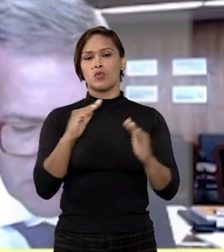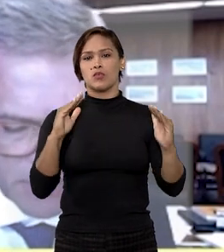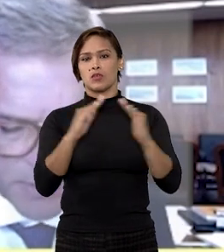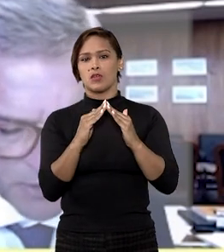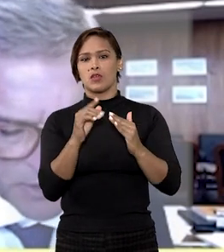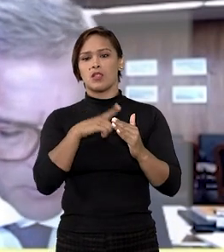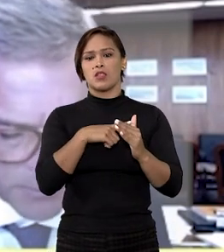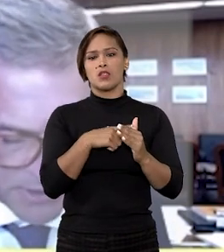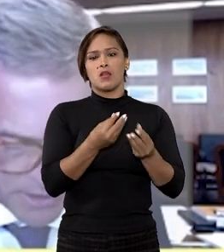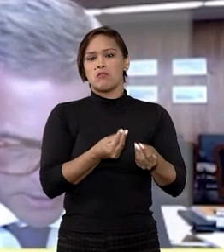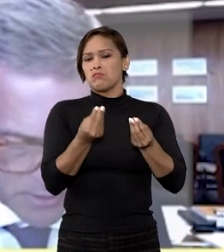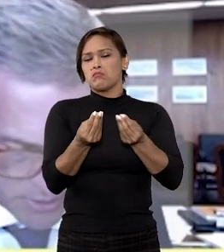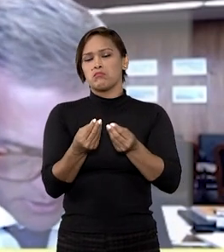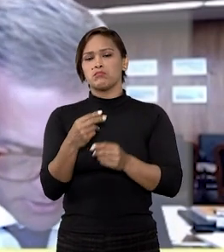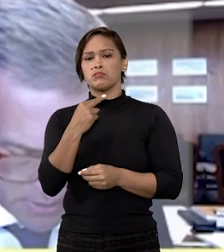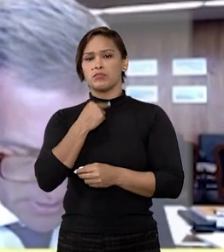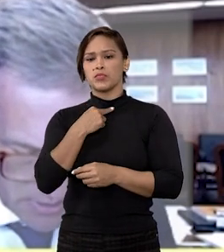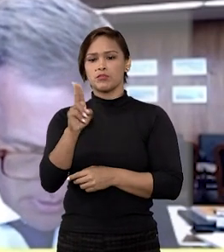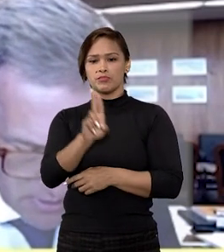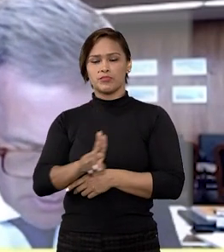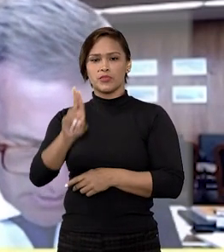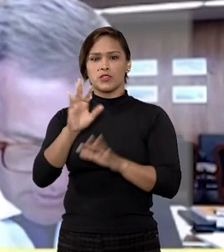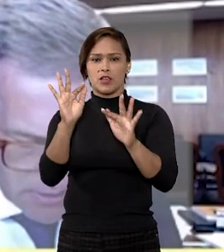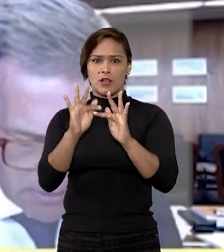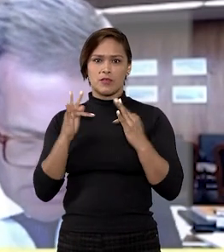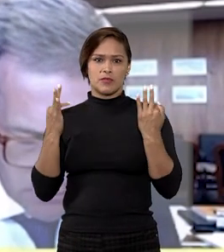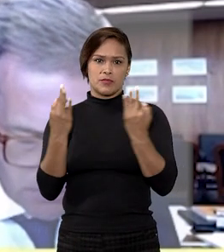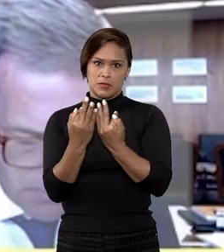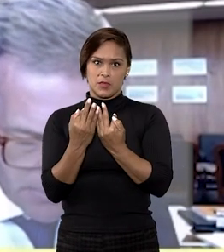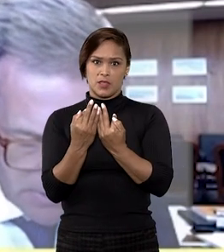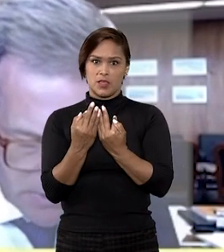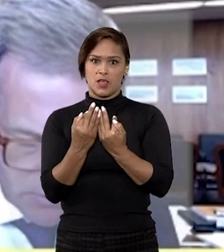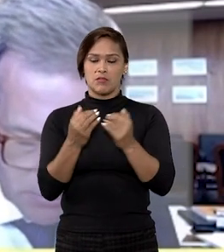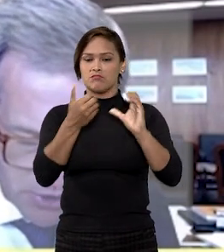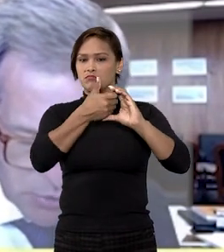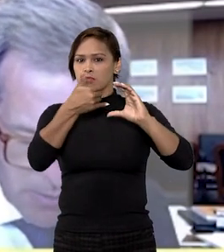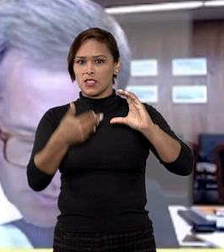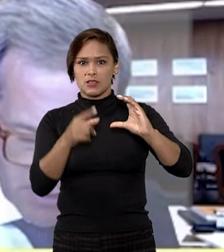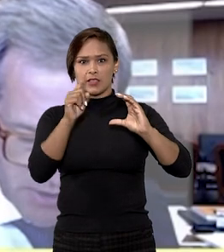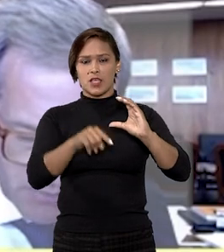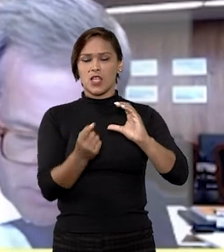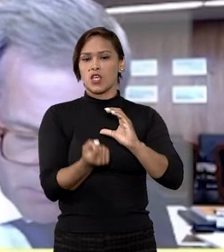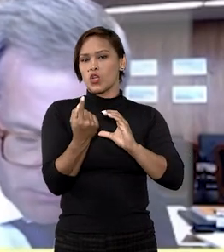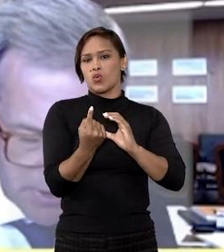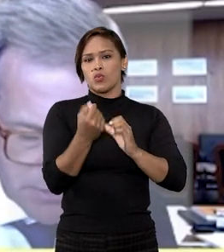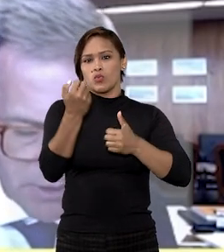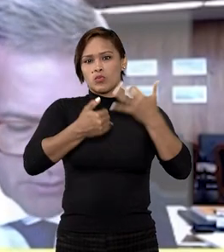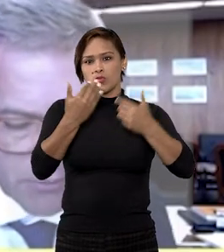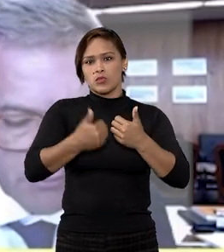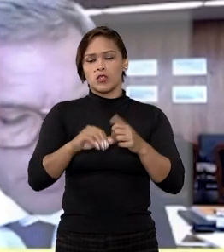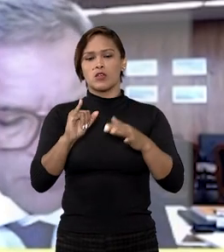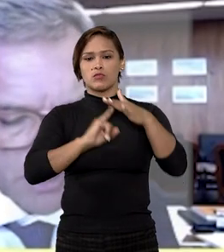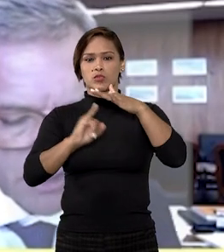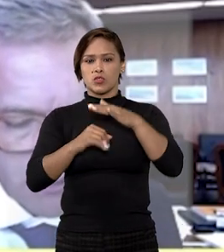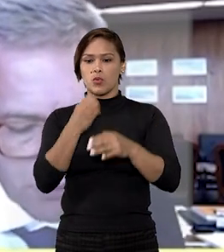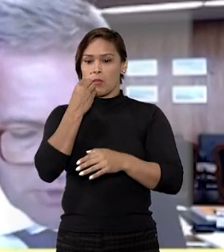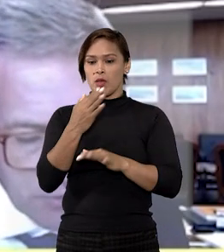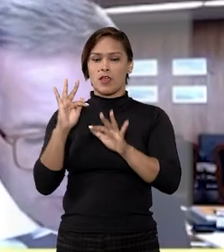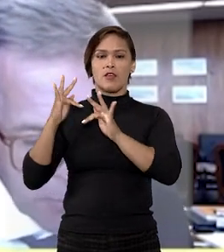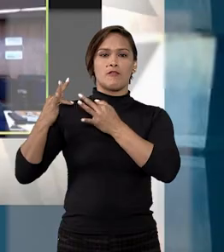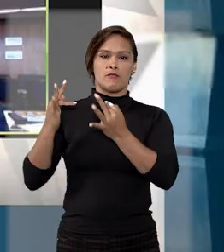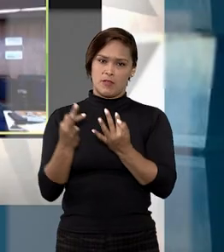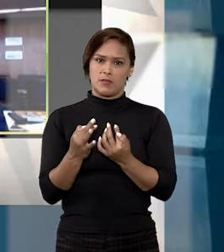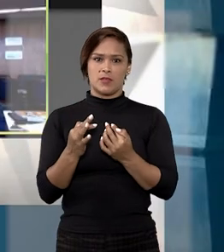imóvel não servir para a residência da entidade familiar não descaracteriza por si só o Instituto do Bem de